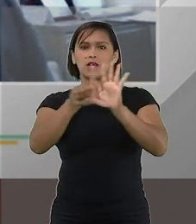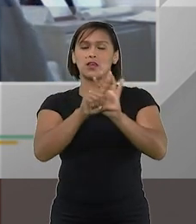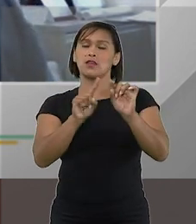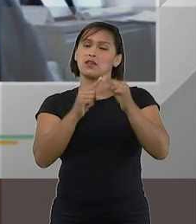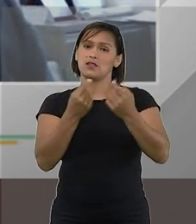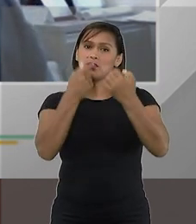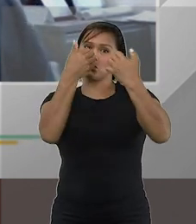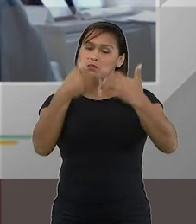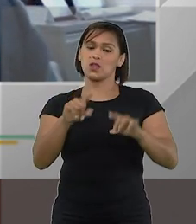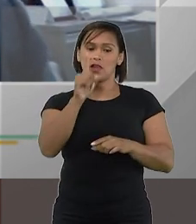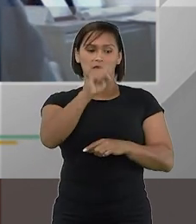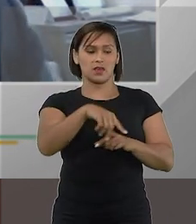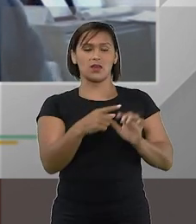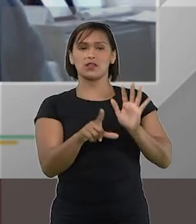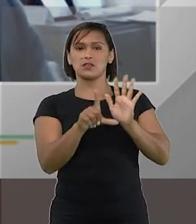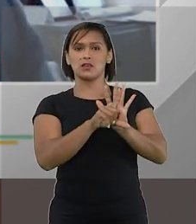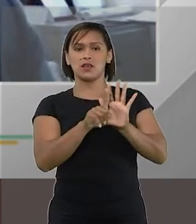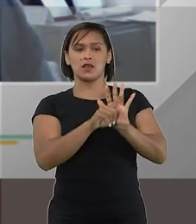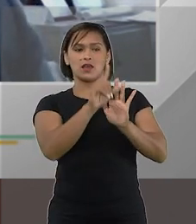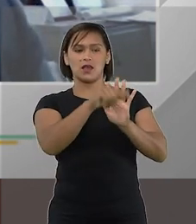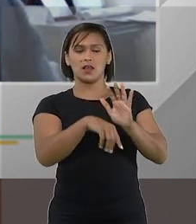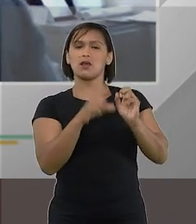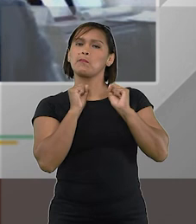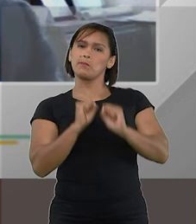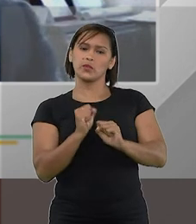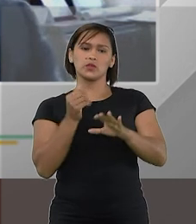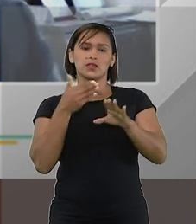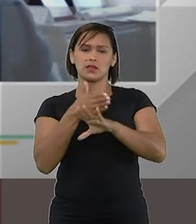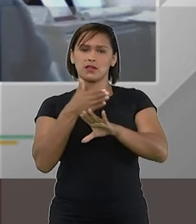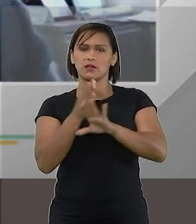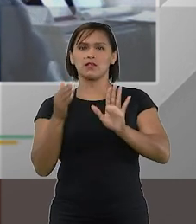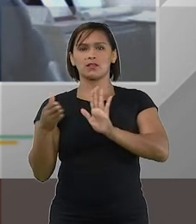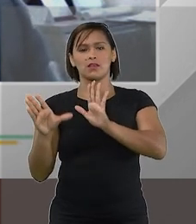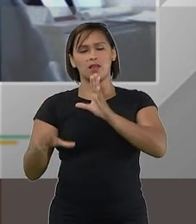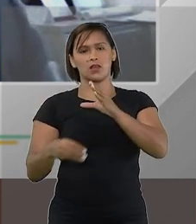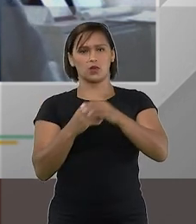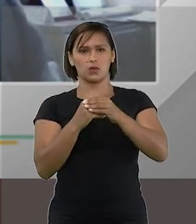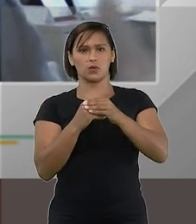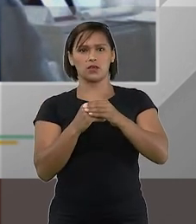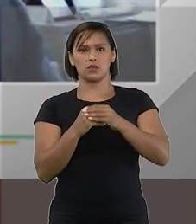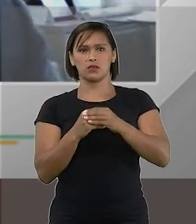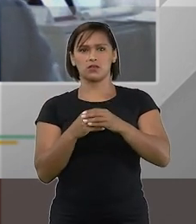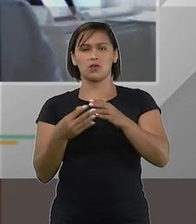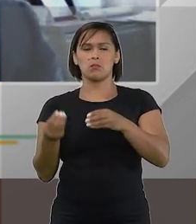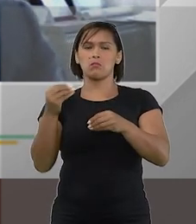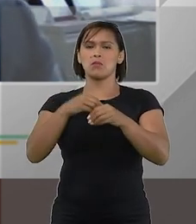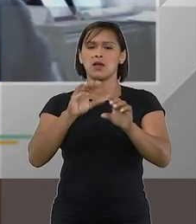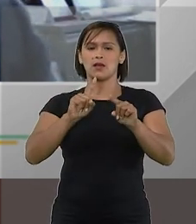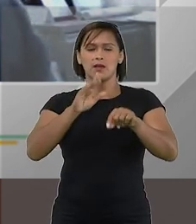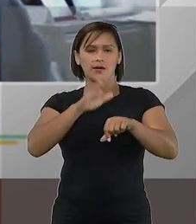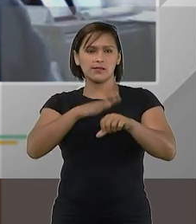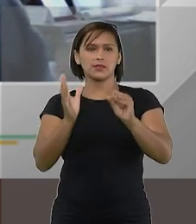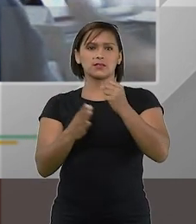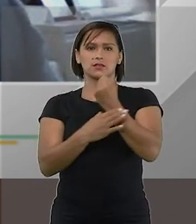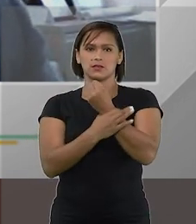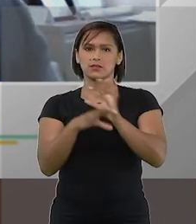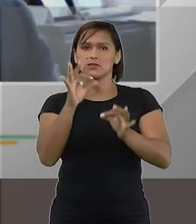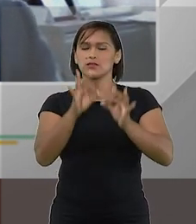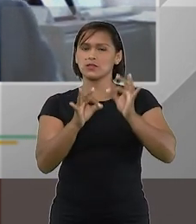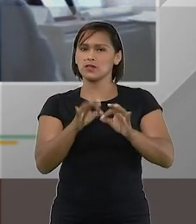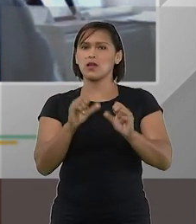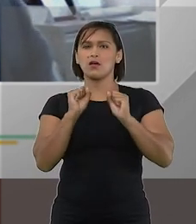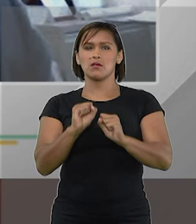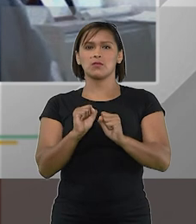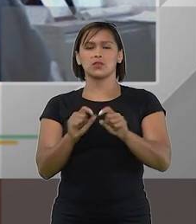então eu diria que esse é um ponto que a lei poderia ter trazido poderia trazer mais segurança jurídica poderia